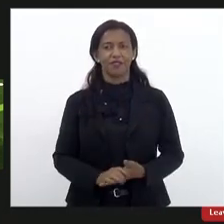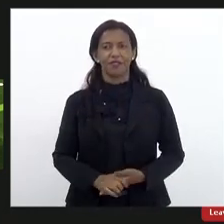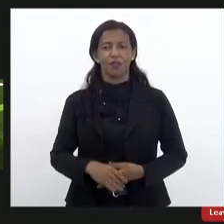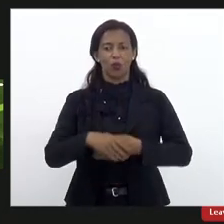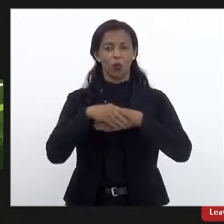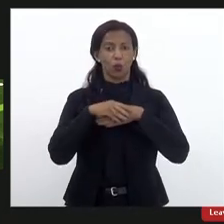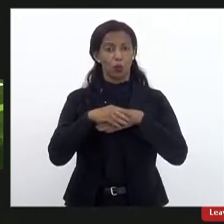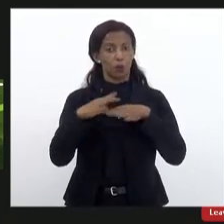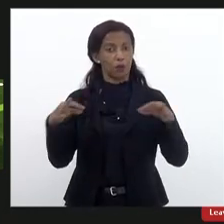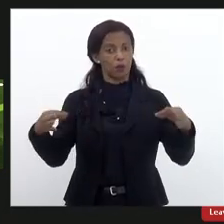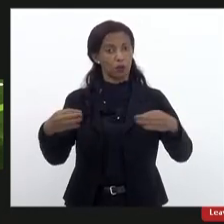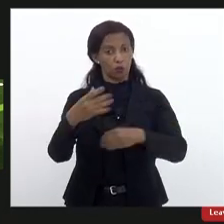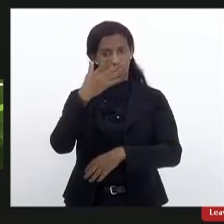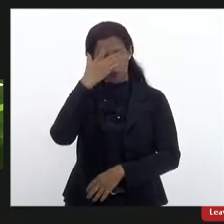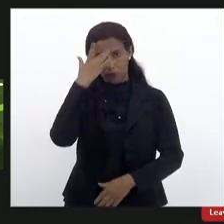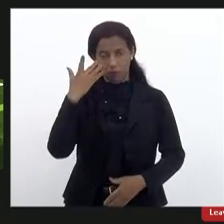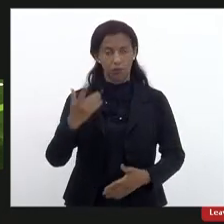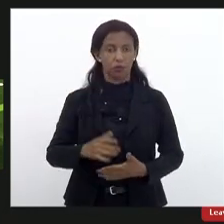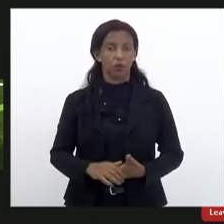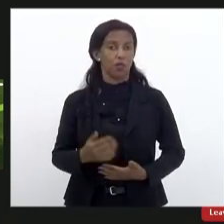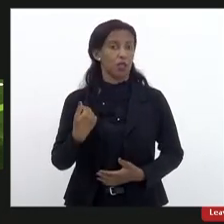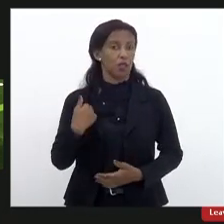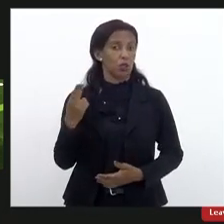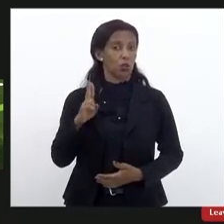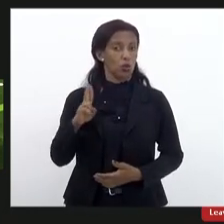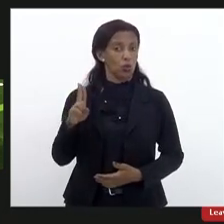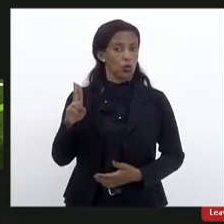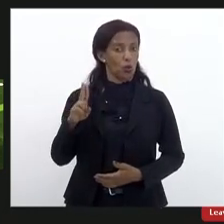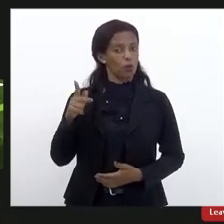cumprimentando todos os presentes, eu faço isso em nome da presidente,